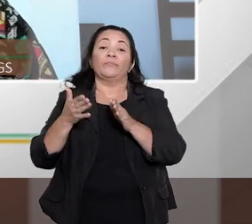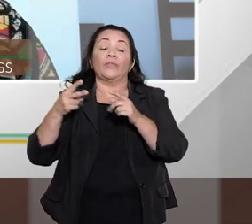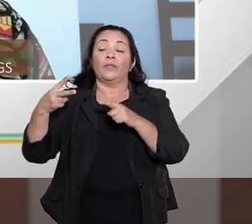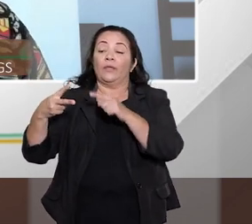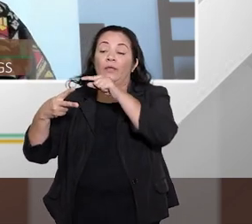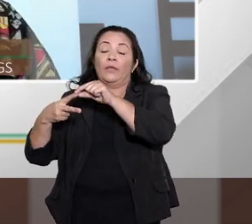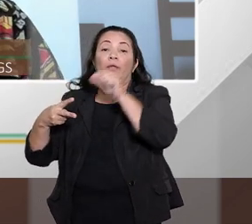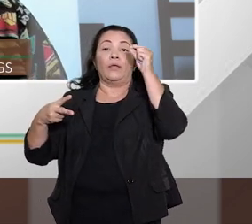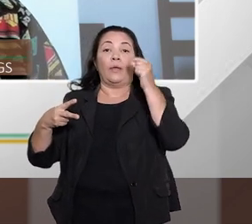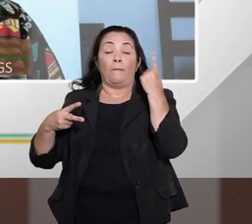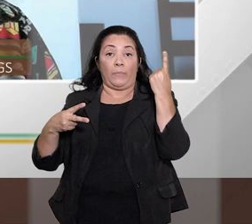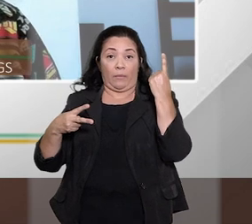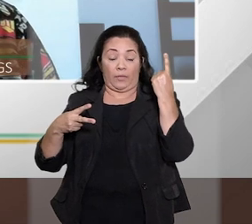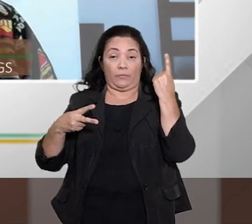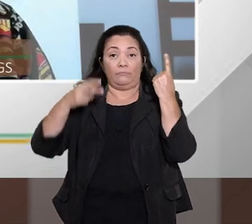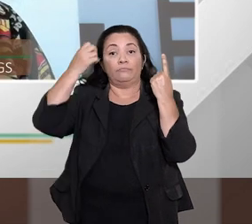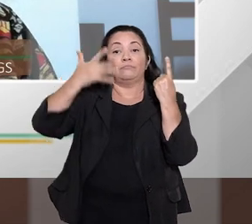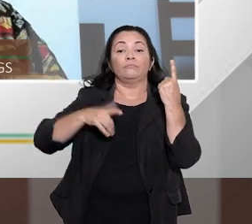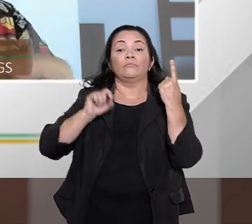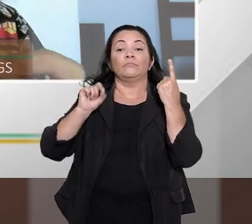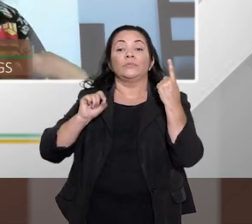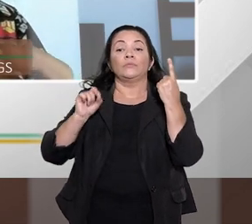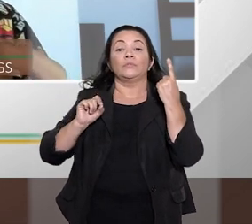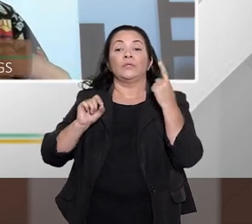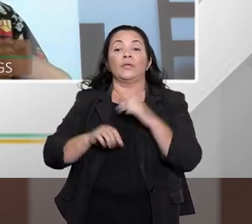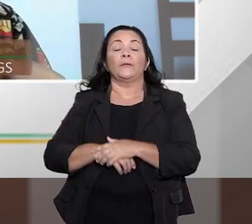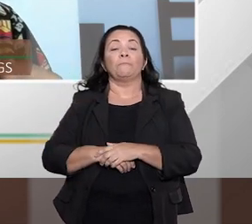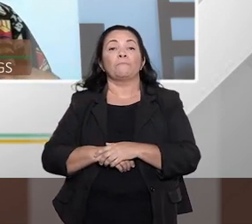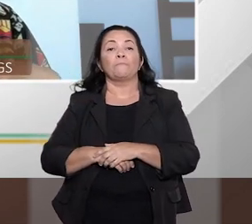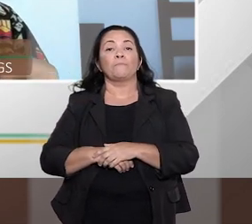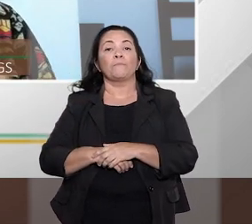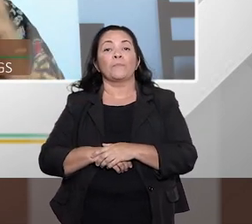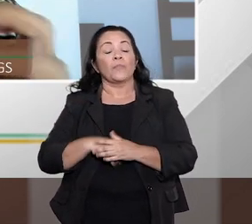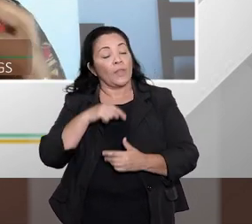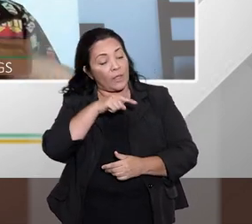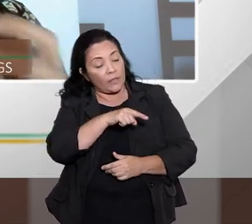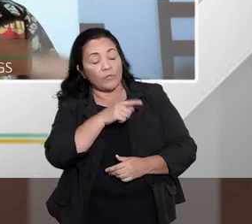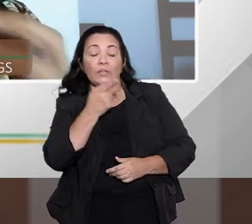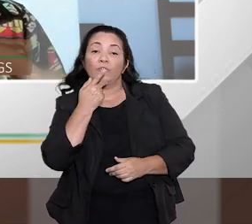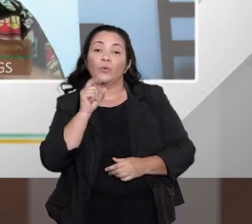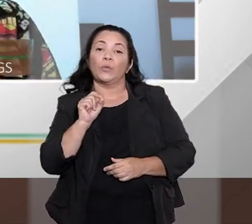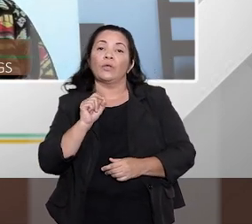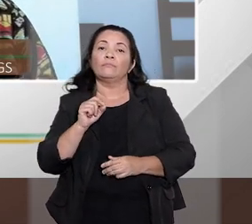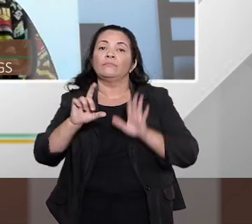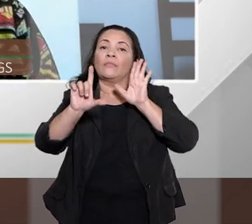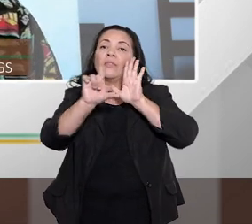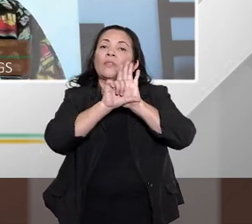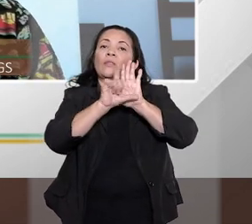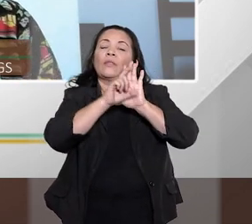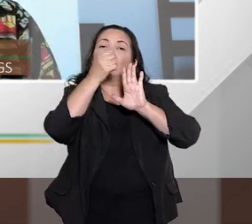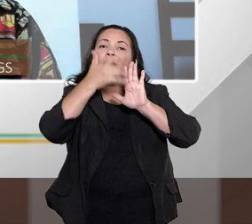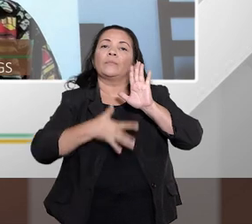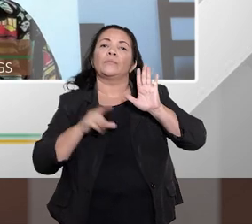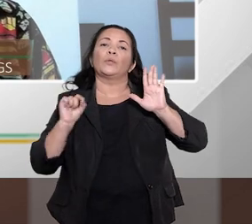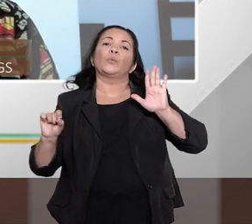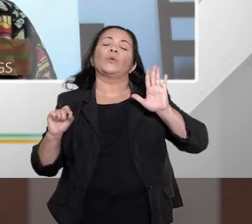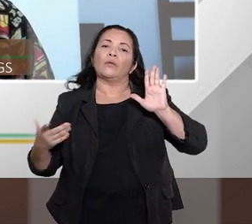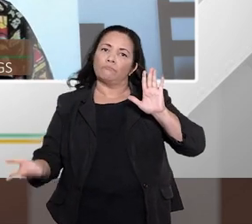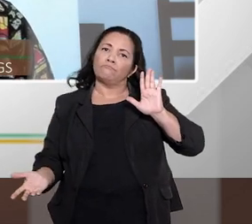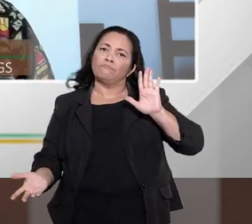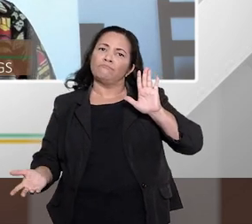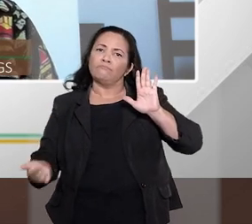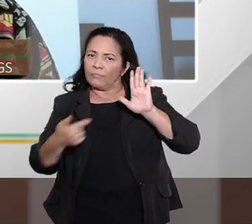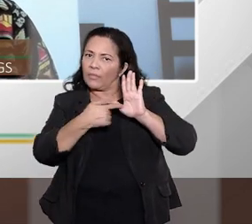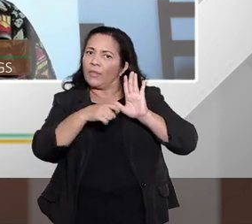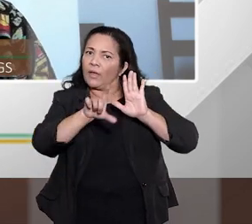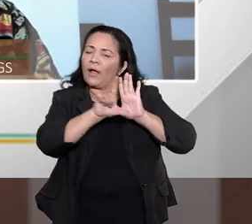o professor Faifer destacou é esse entendimento do que a lei quer a lei quer combater a exclusão